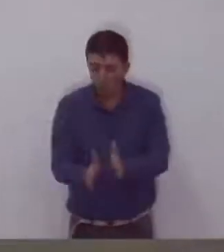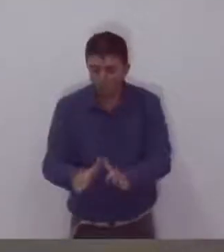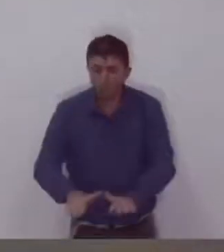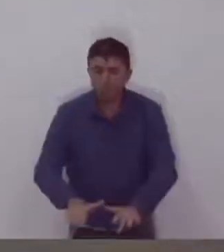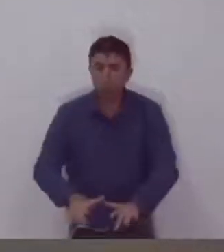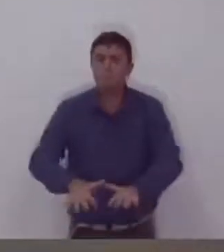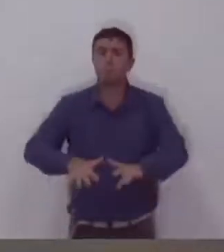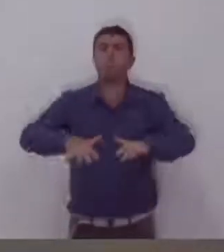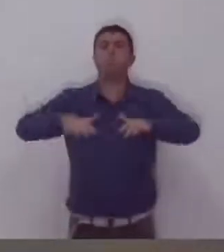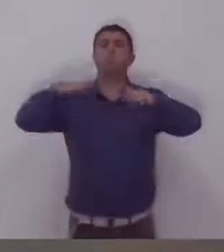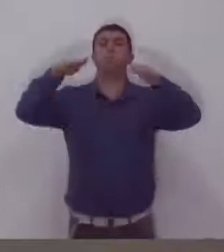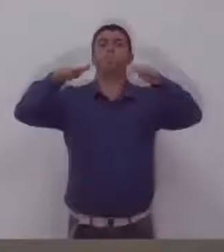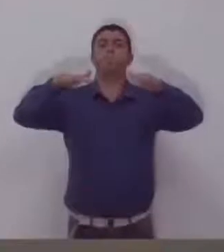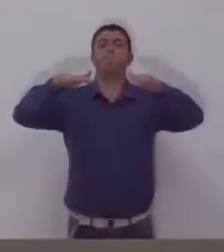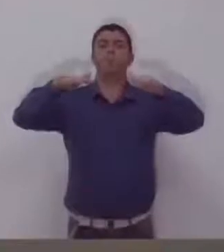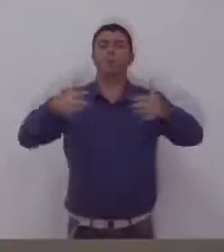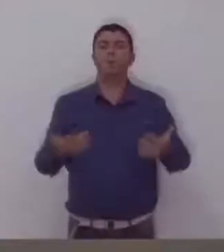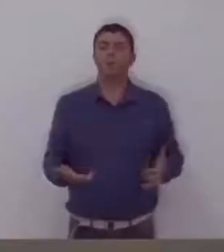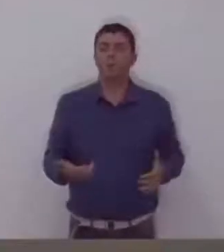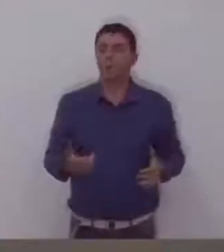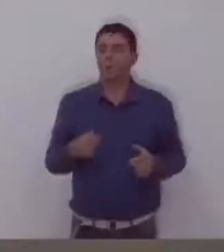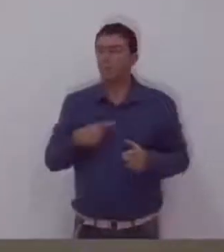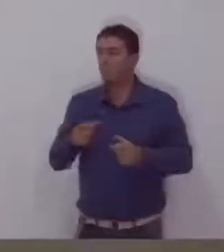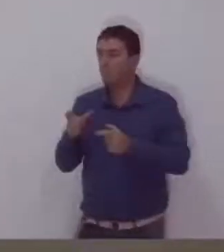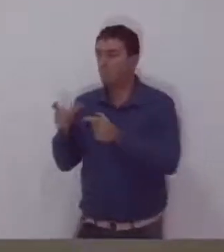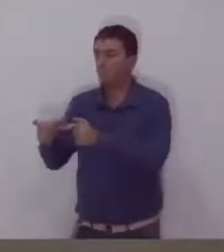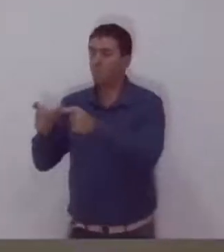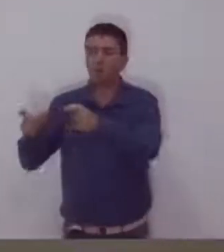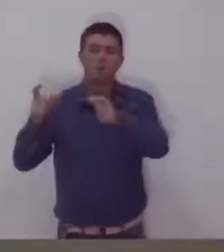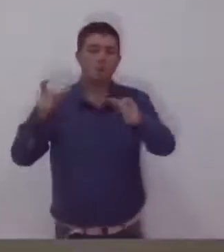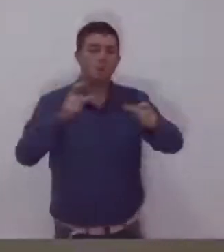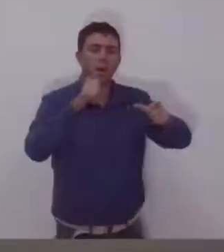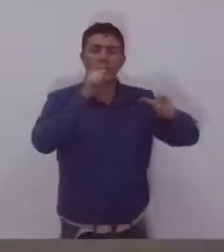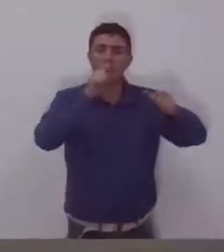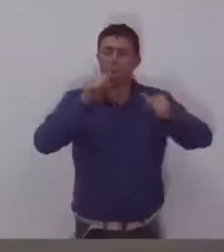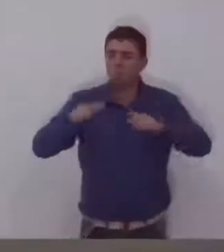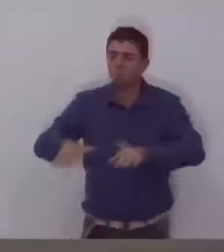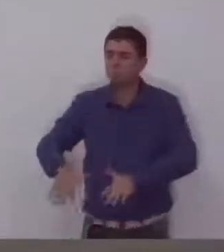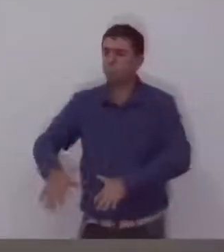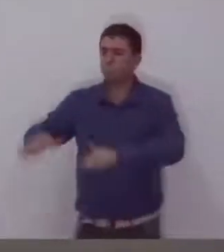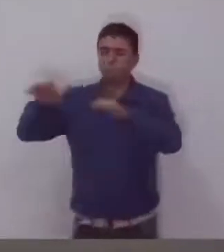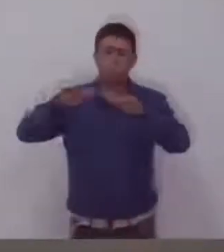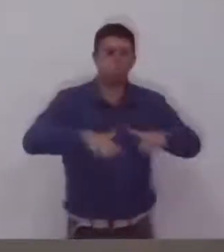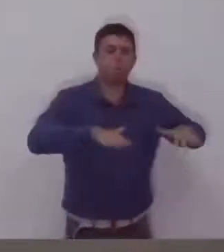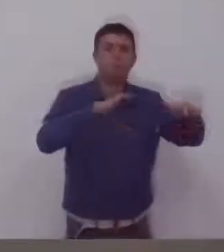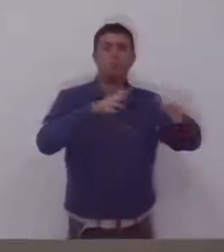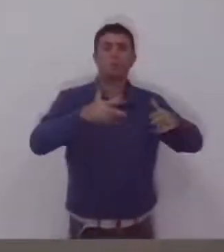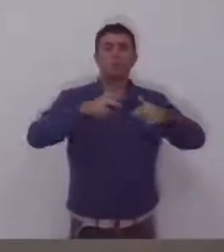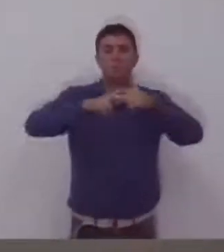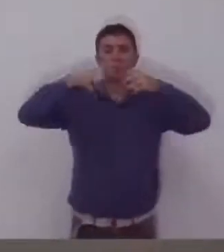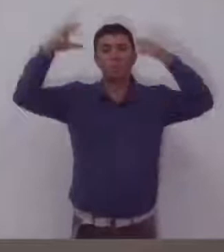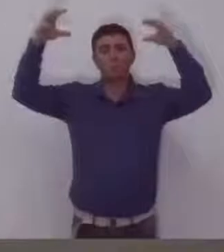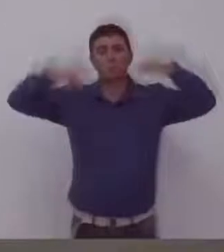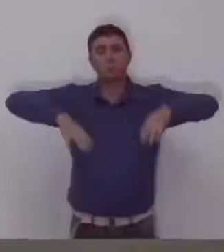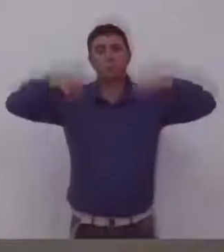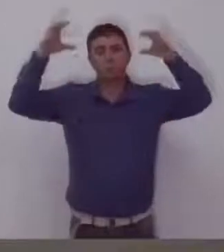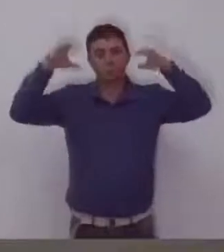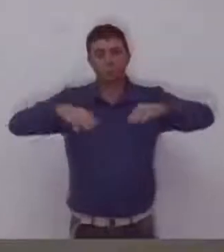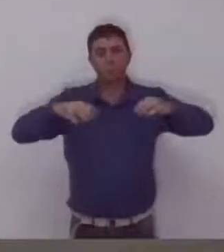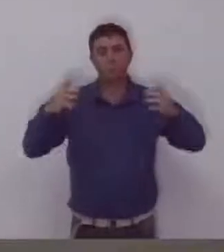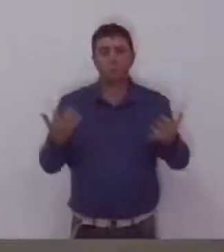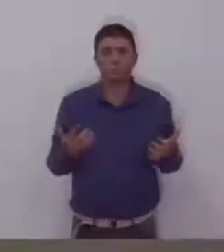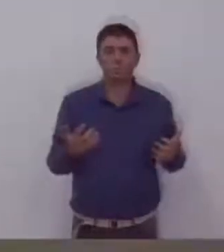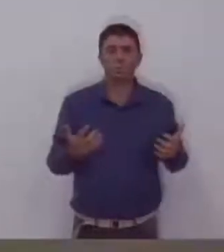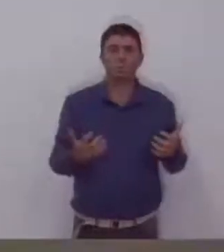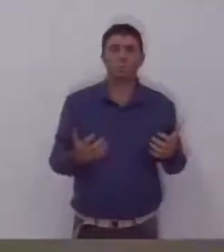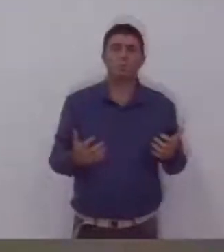lugares alagavam. E não por conta de desmatamento, mas por conta do volume de chuva. Isso a gente vê aqui